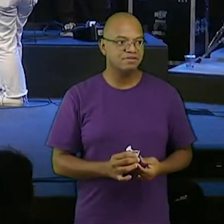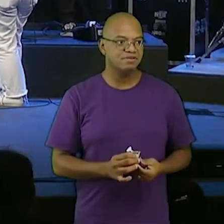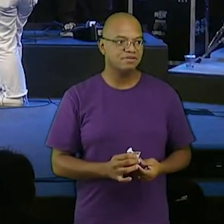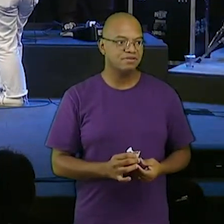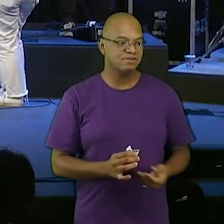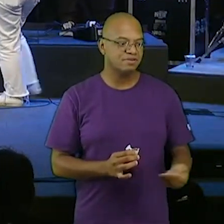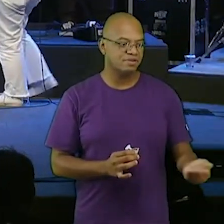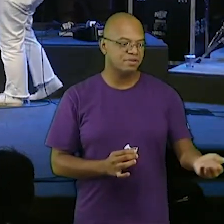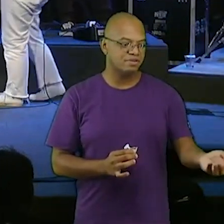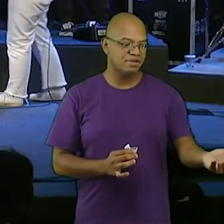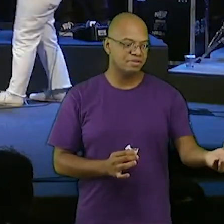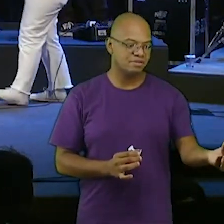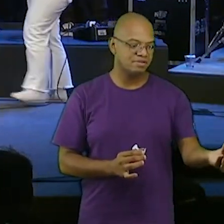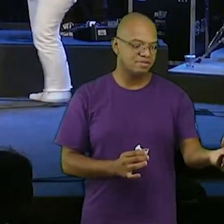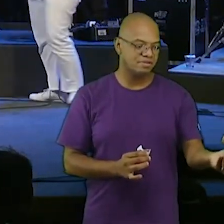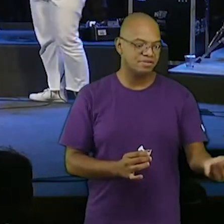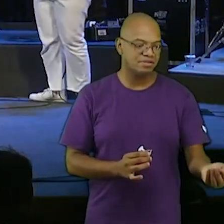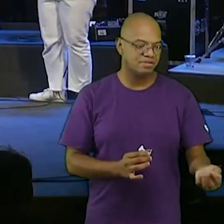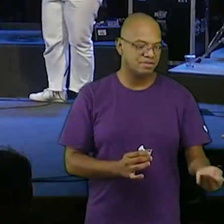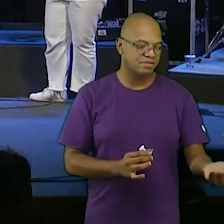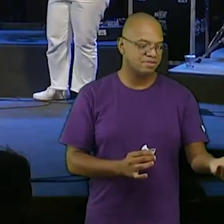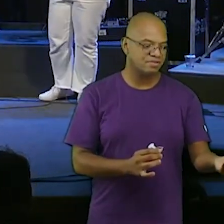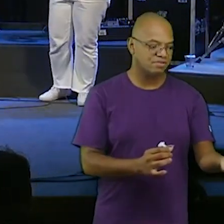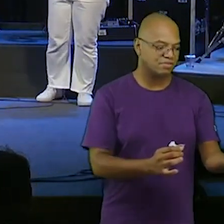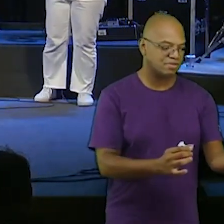ai obrigado